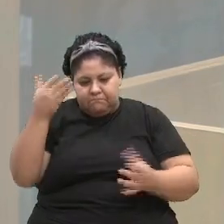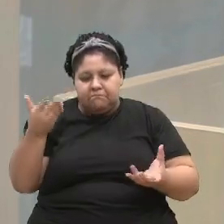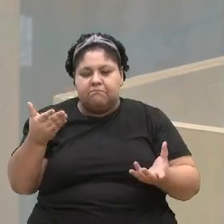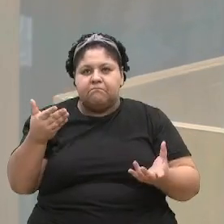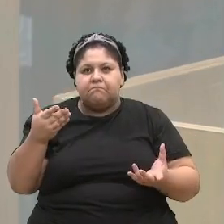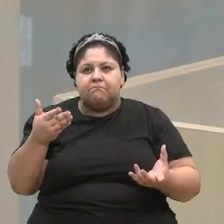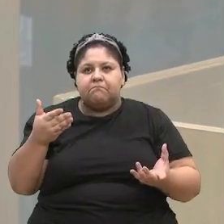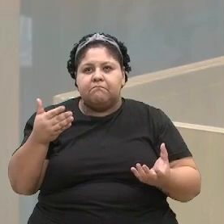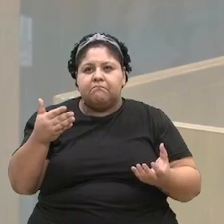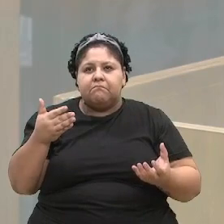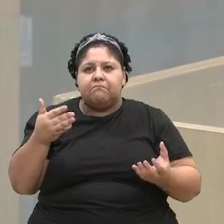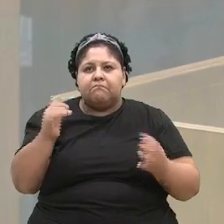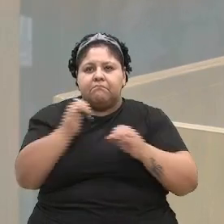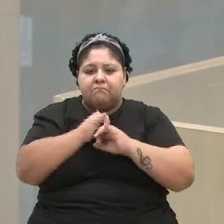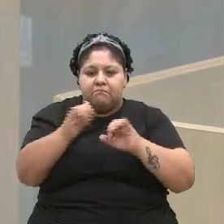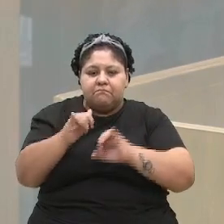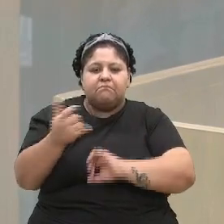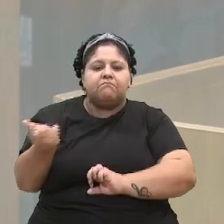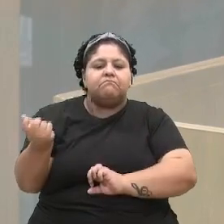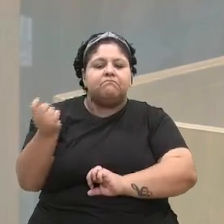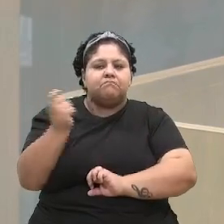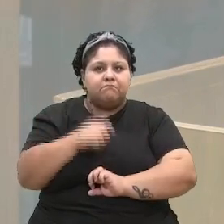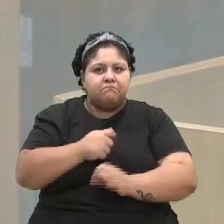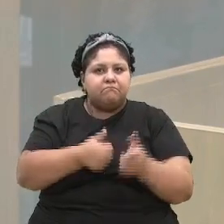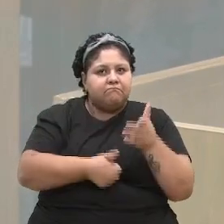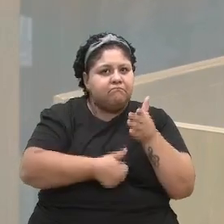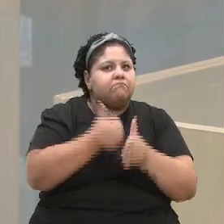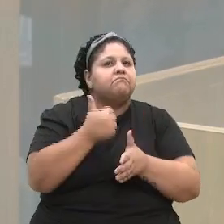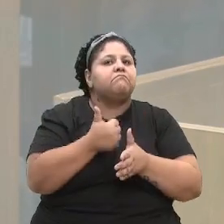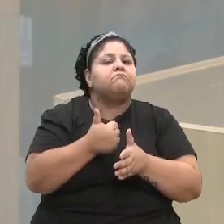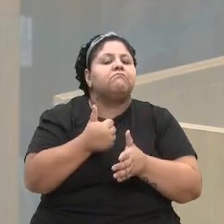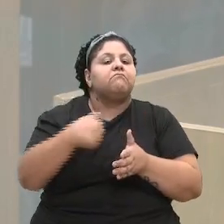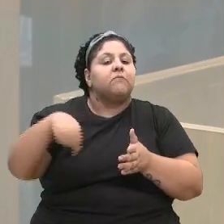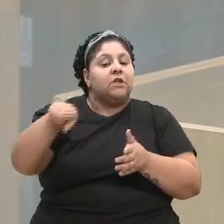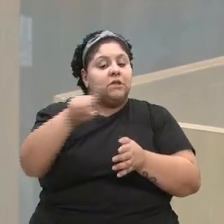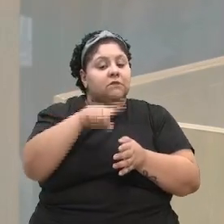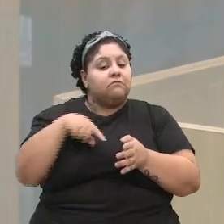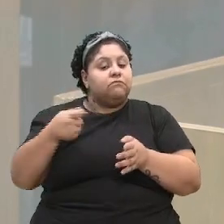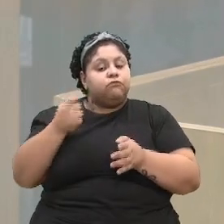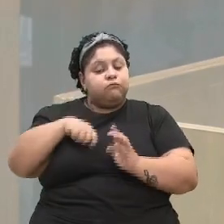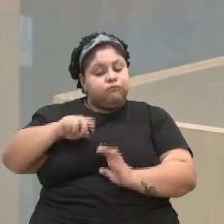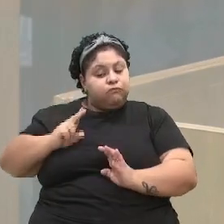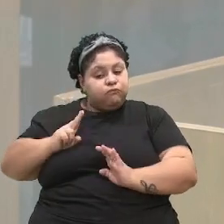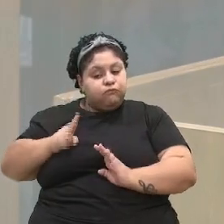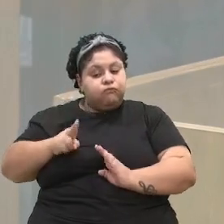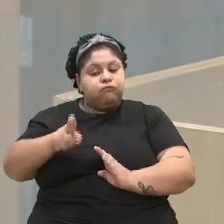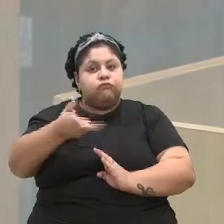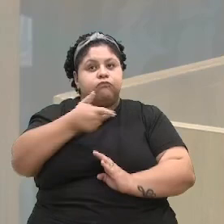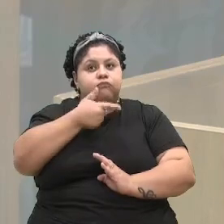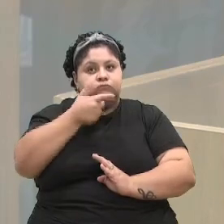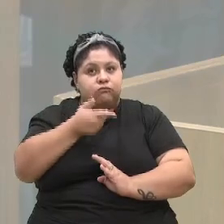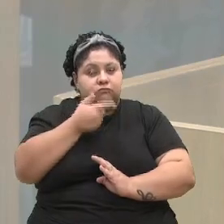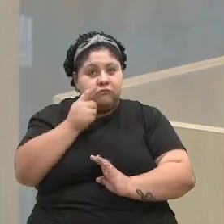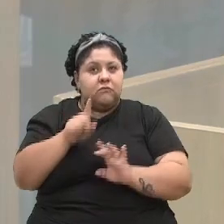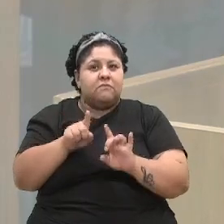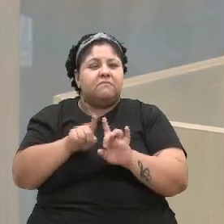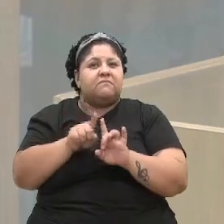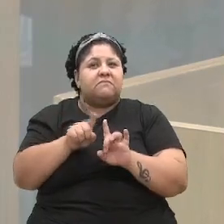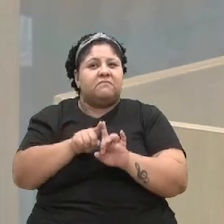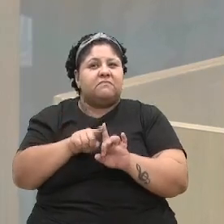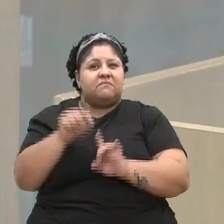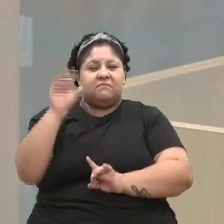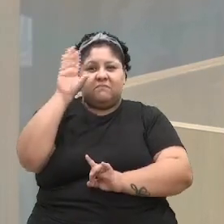esses dados ainda precisam melhorar. A gente precisa continuar falando a respeito disso. E